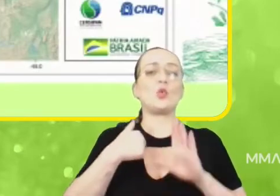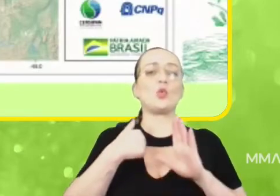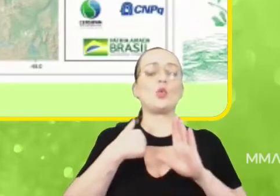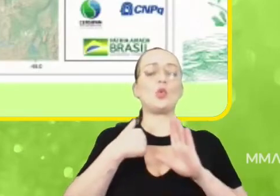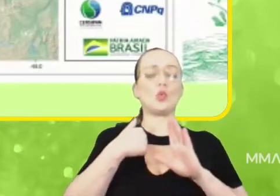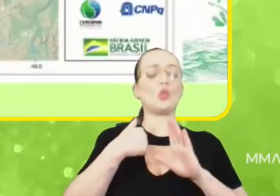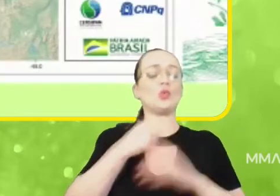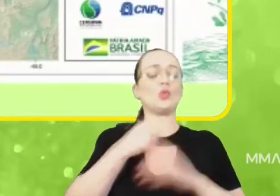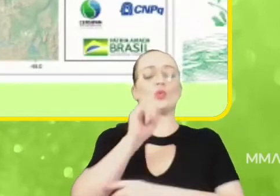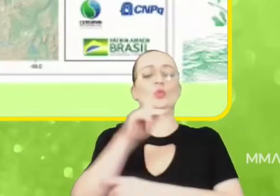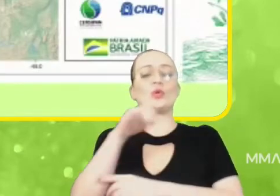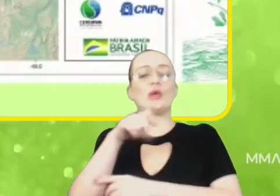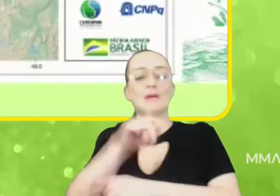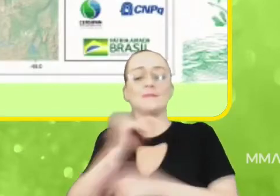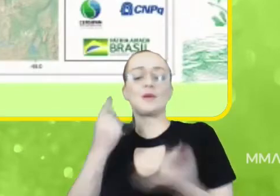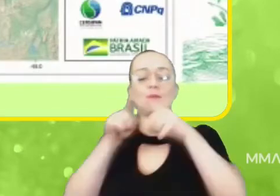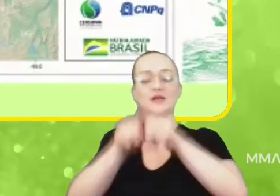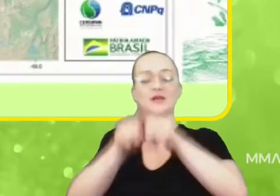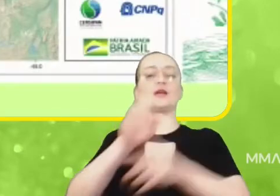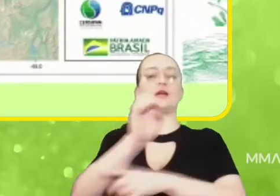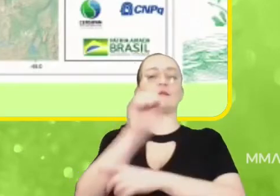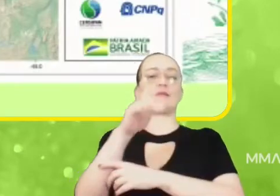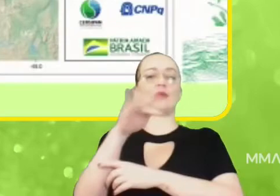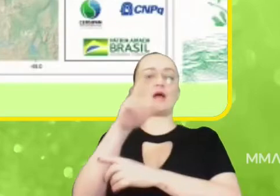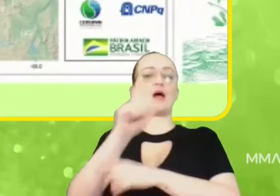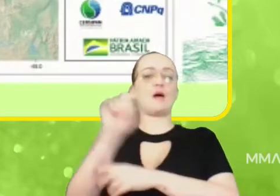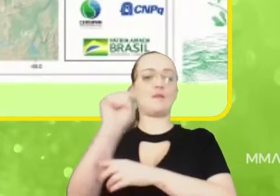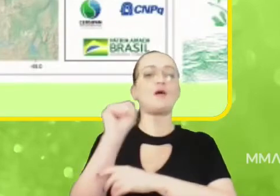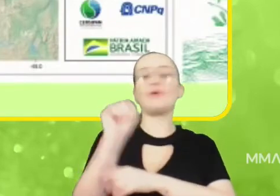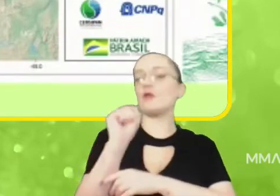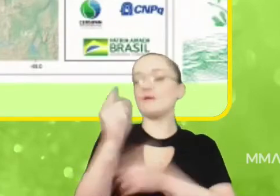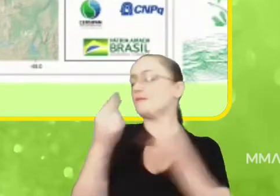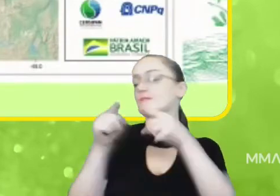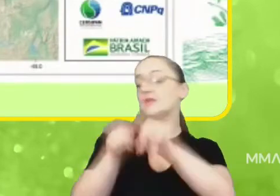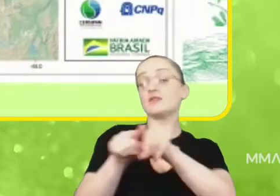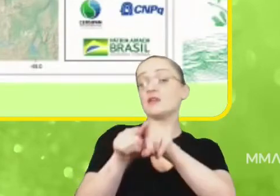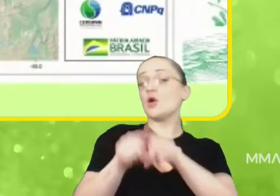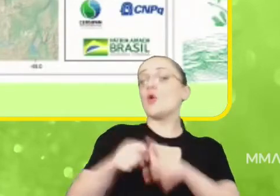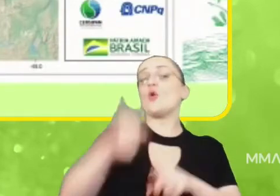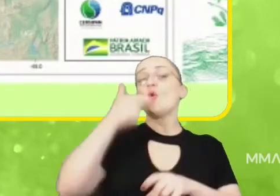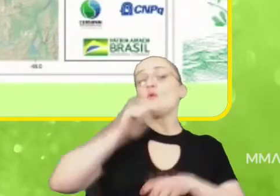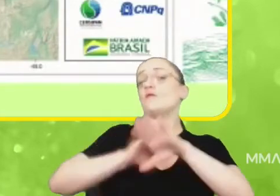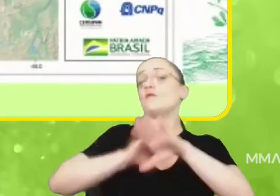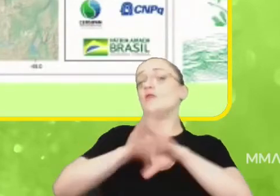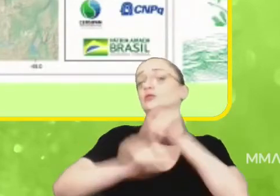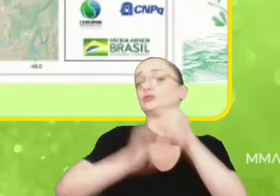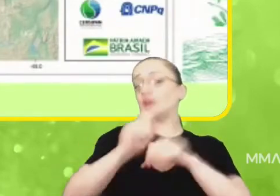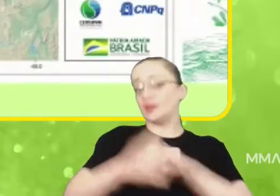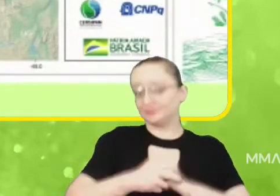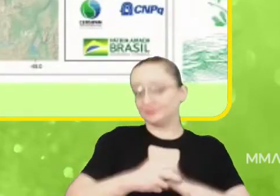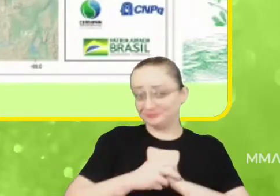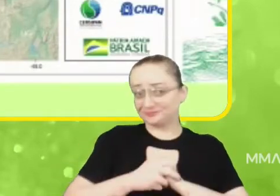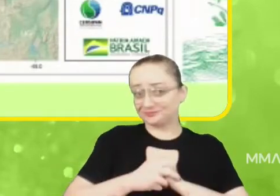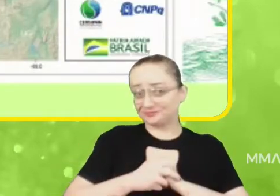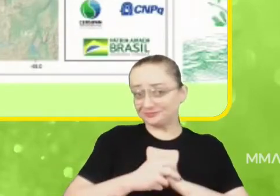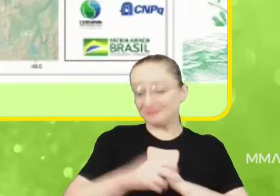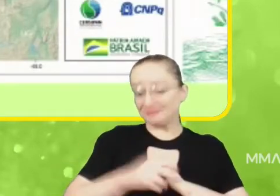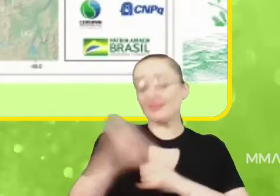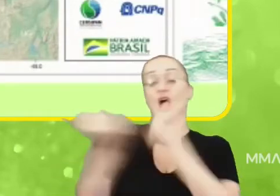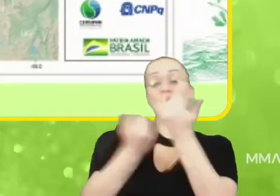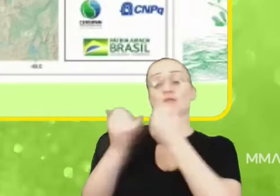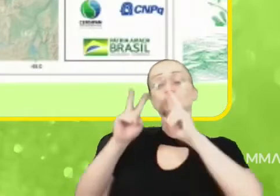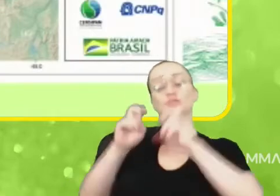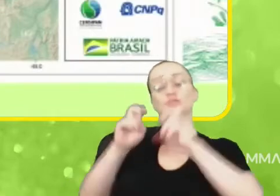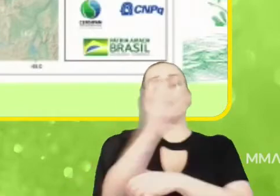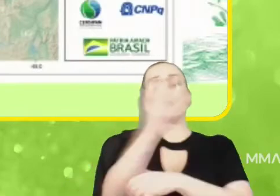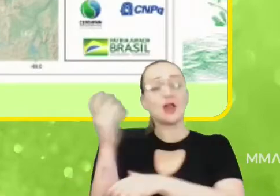em parceria com a Embrapa, eles conseguiram consolidar o dado de floresta secundária